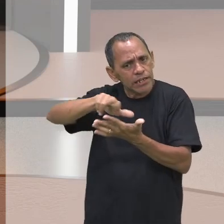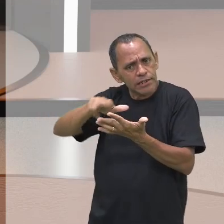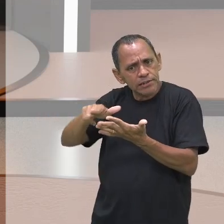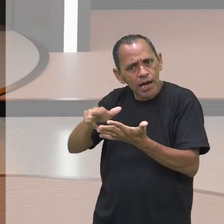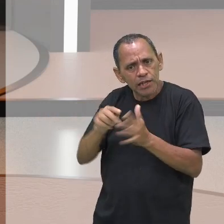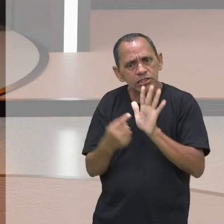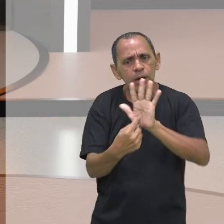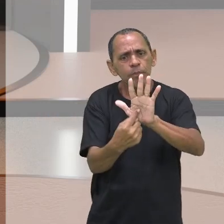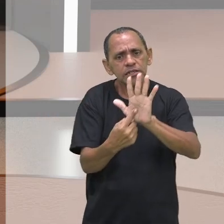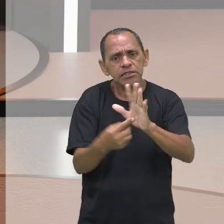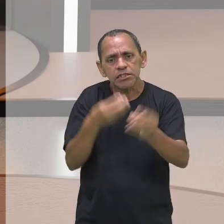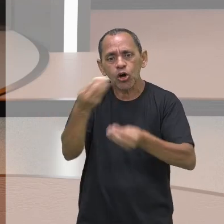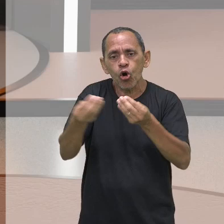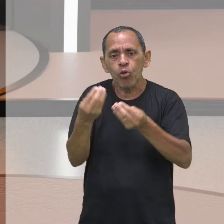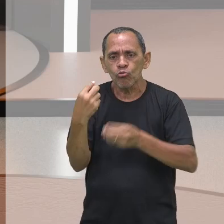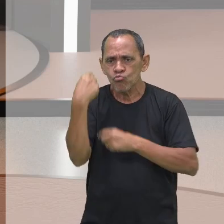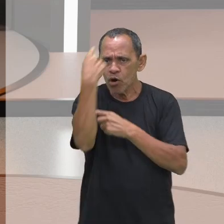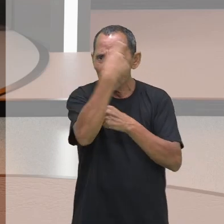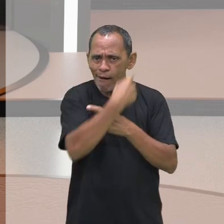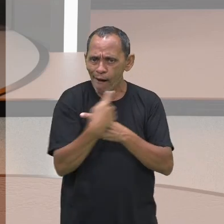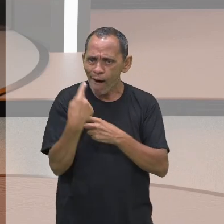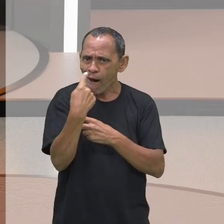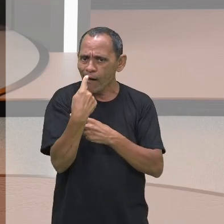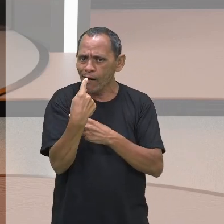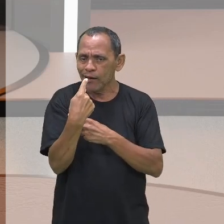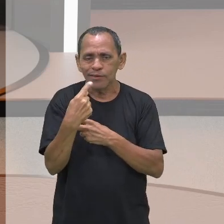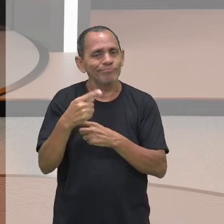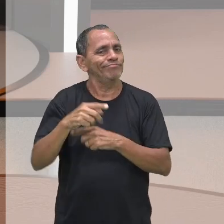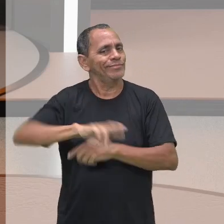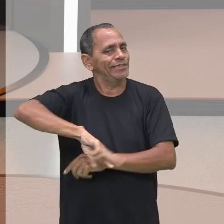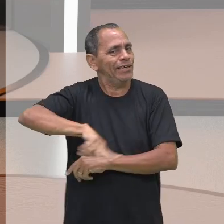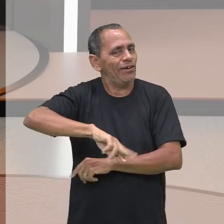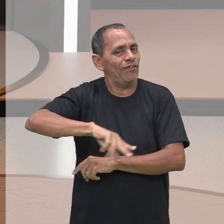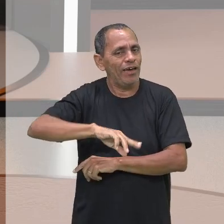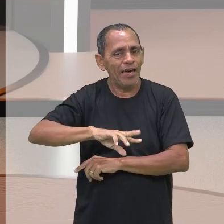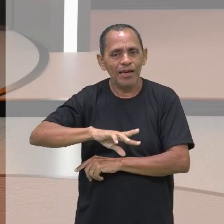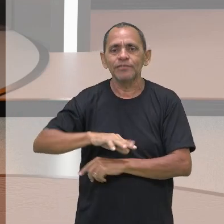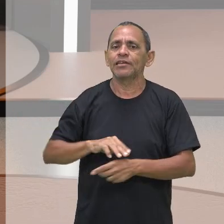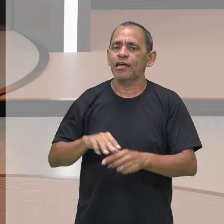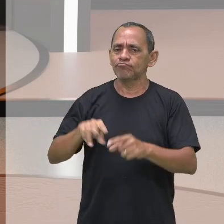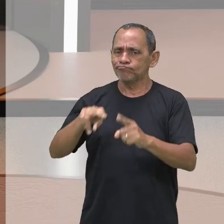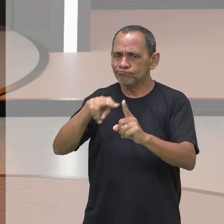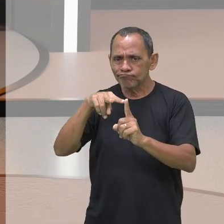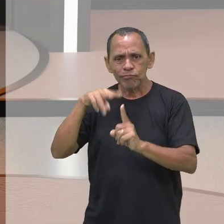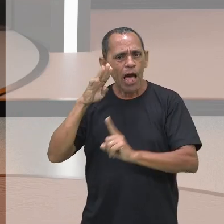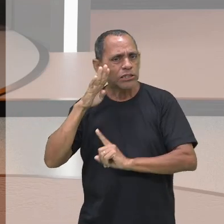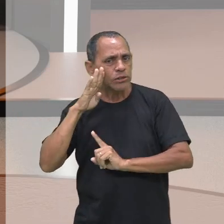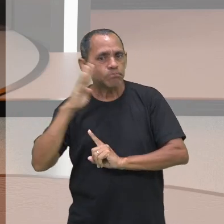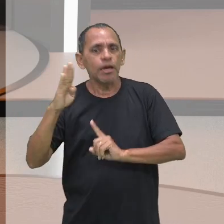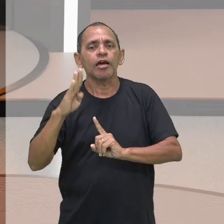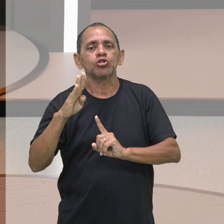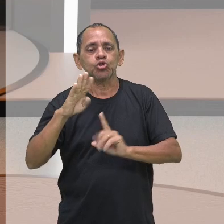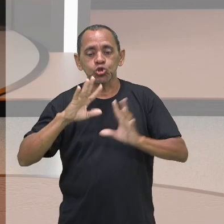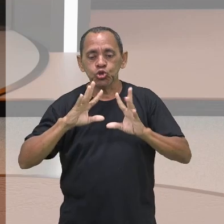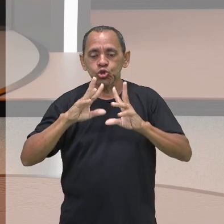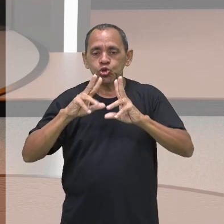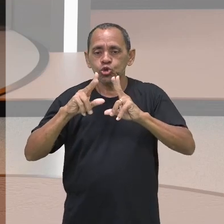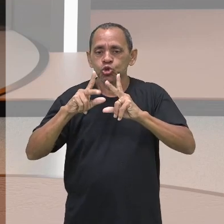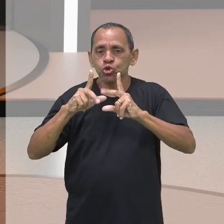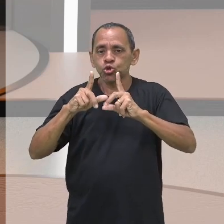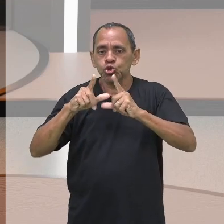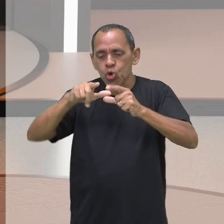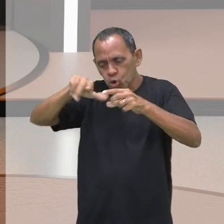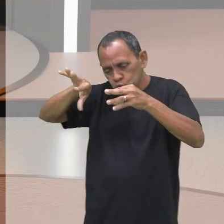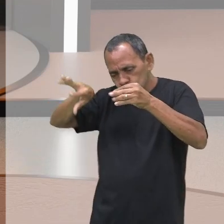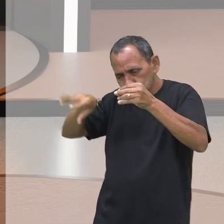somente na nossa cara. Ela se apresenta em todos esses aspectos que compõem a cultura de